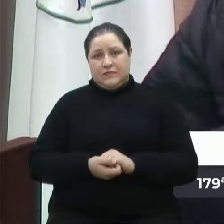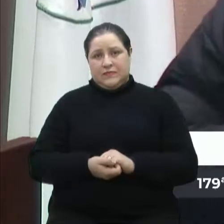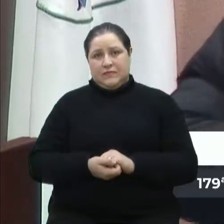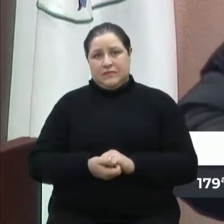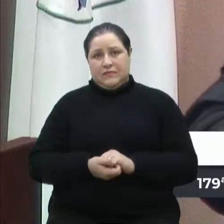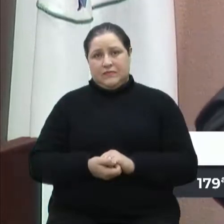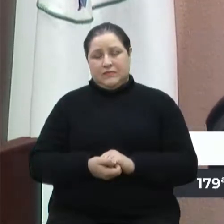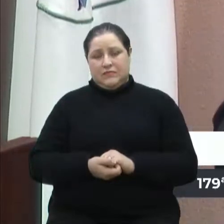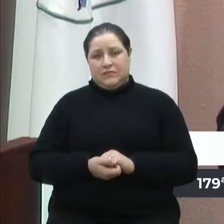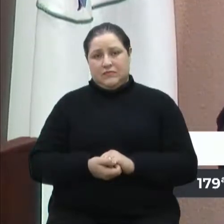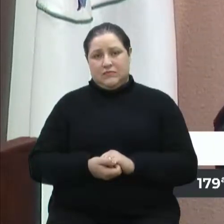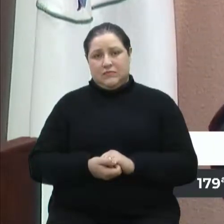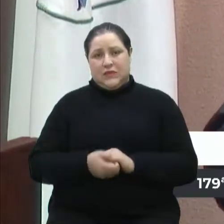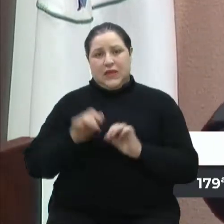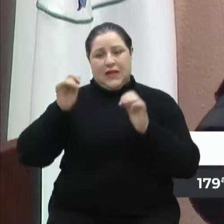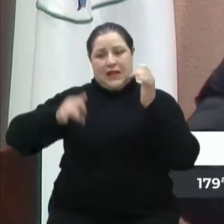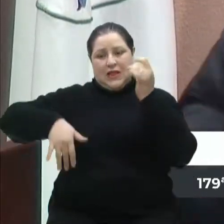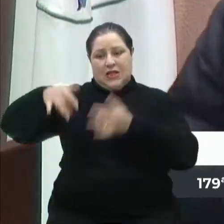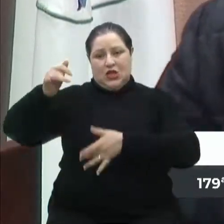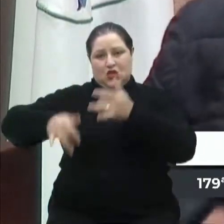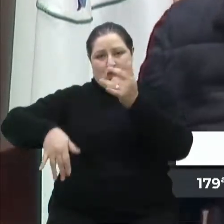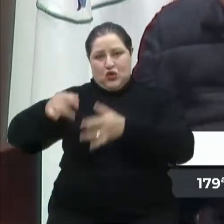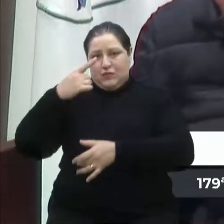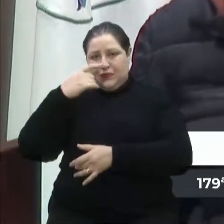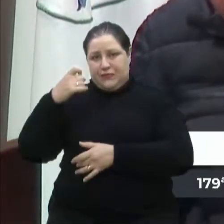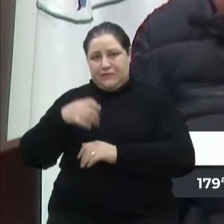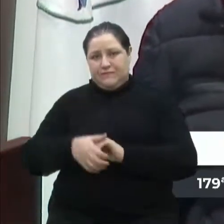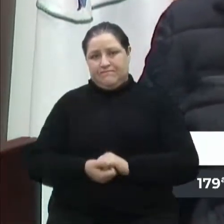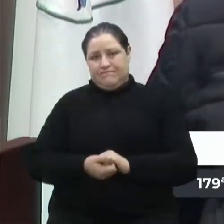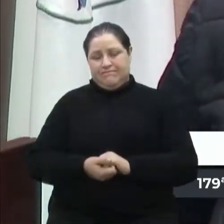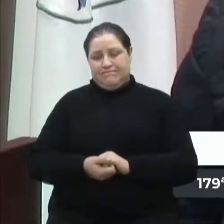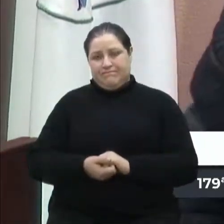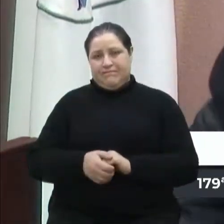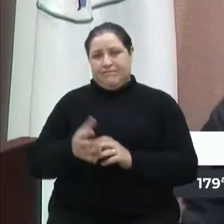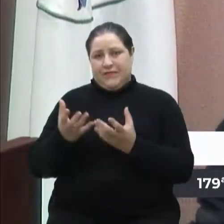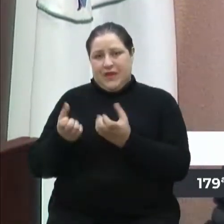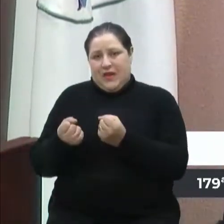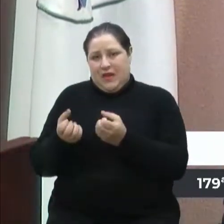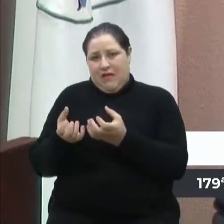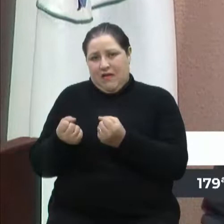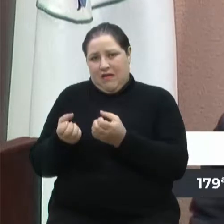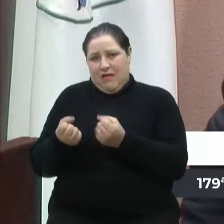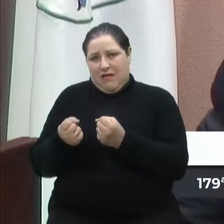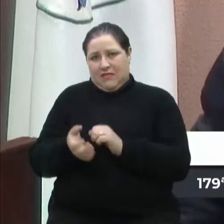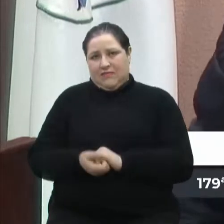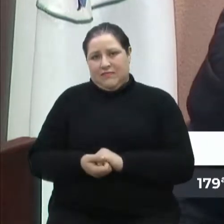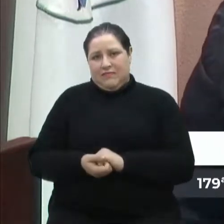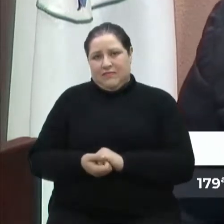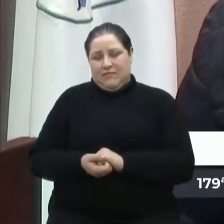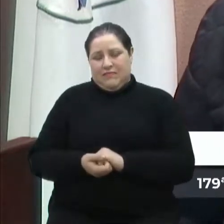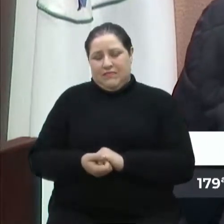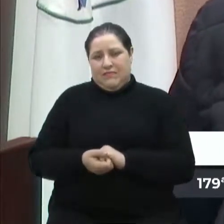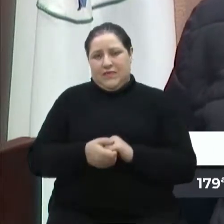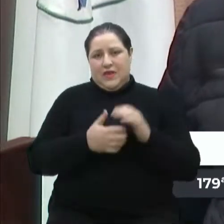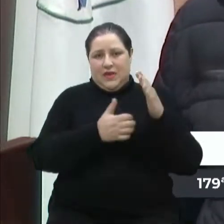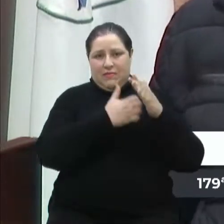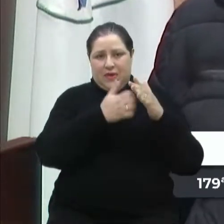os lixos molham, as recicladoras perdem,